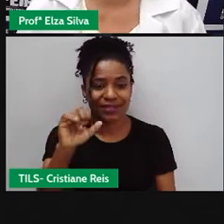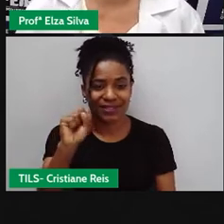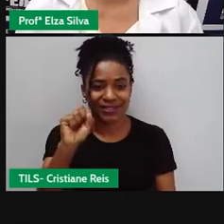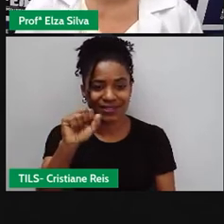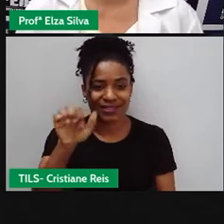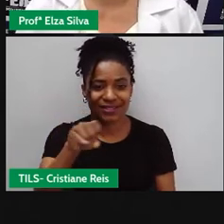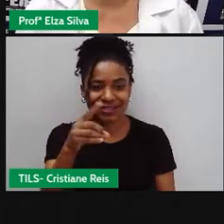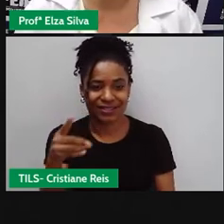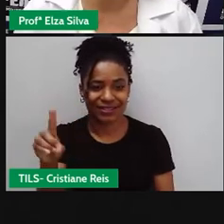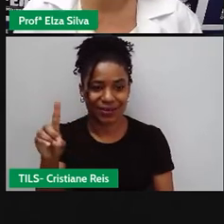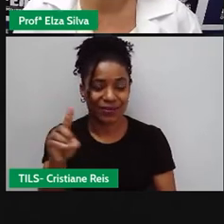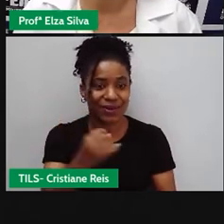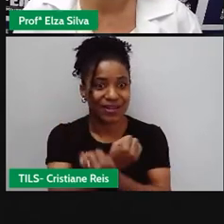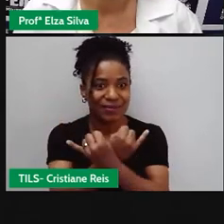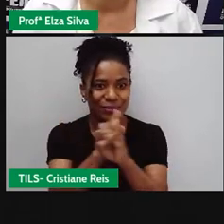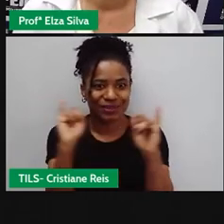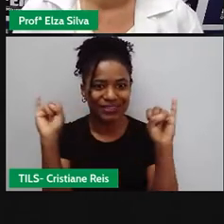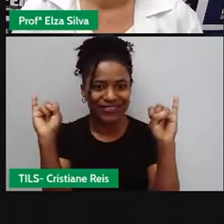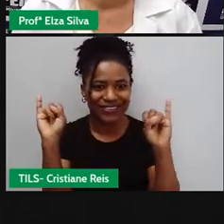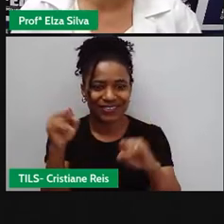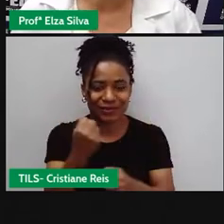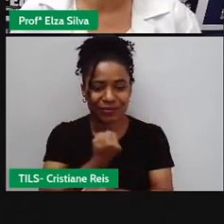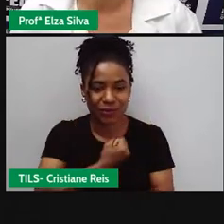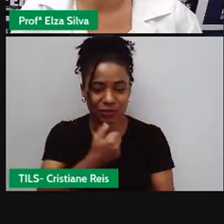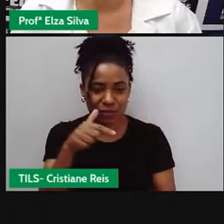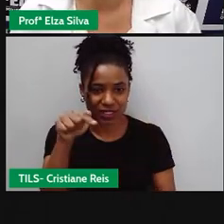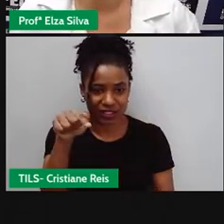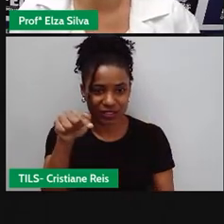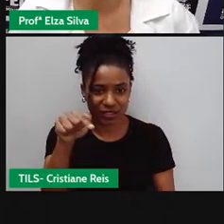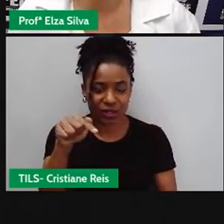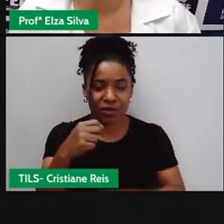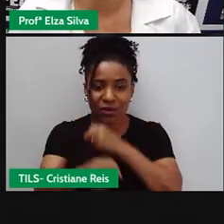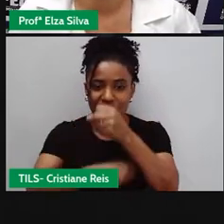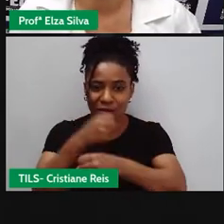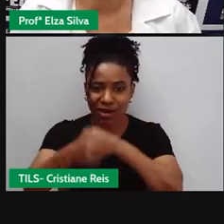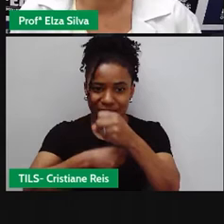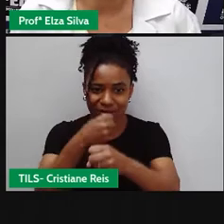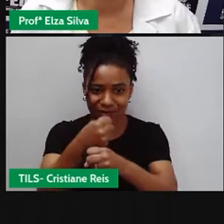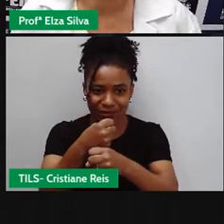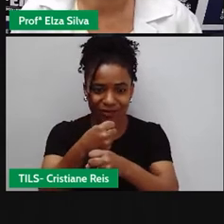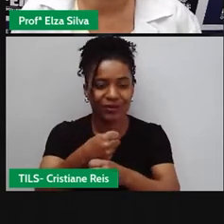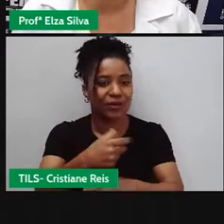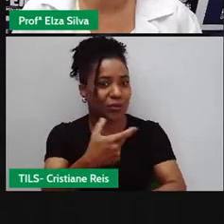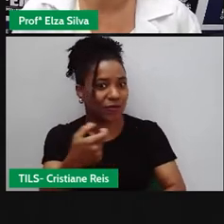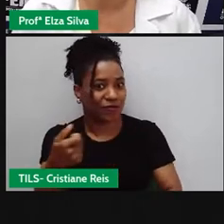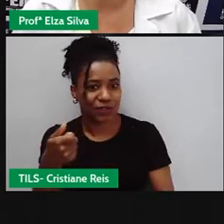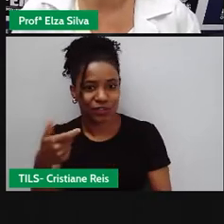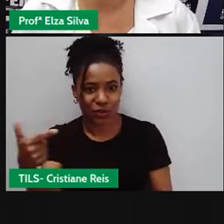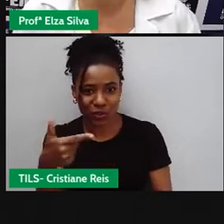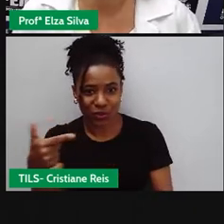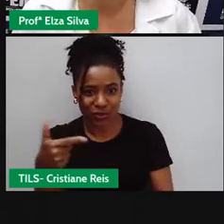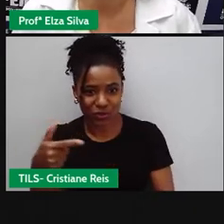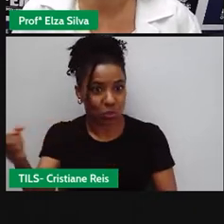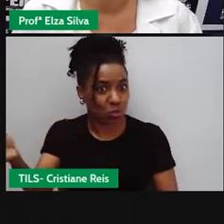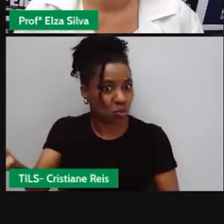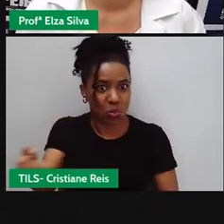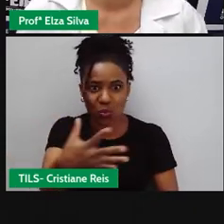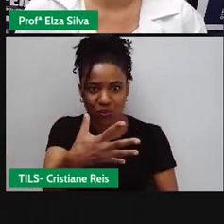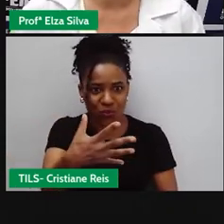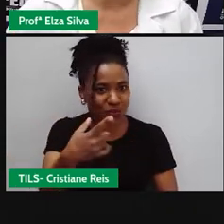ser lançado em 2022? Vamos ouvir um pouquinho sobre isso? Nos manter informados sobre esse filme?